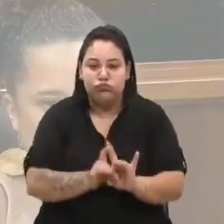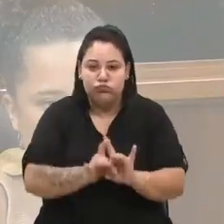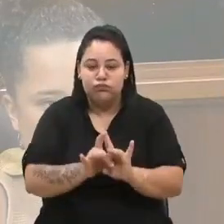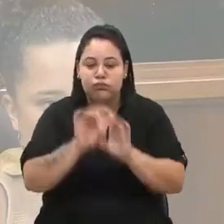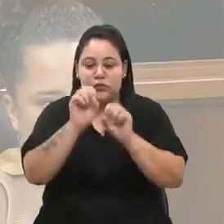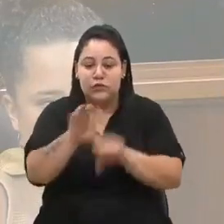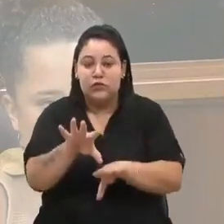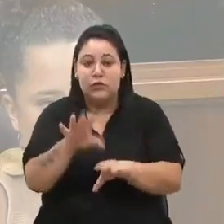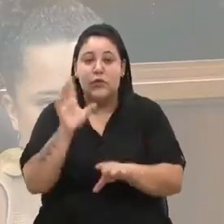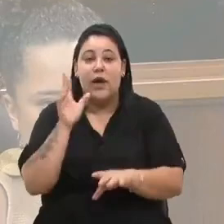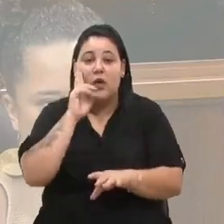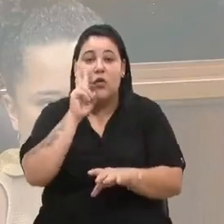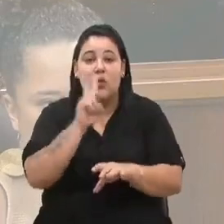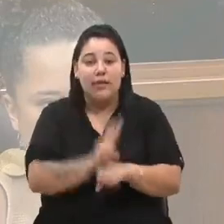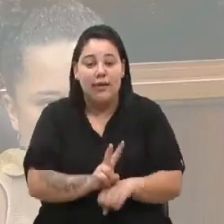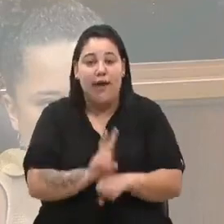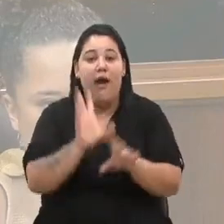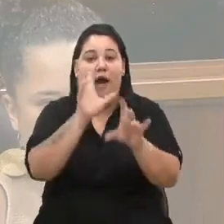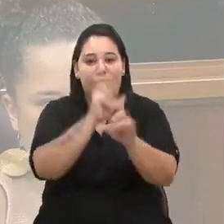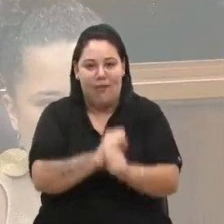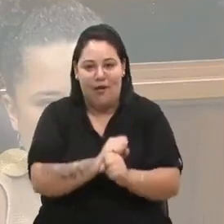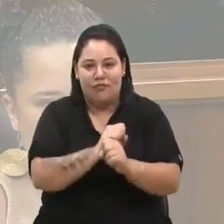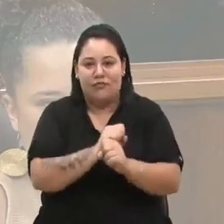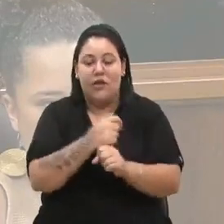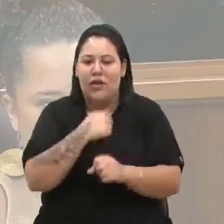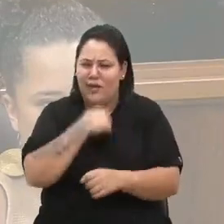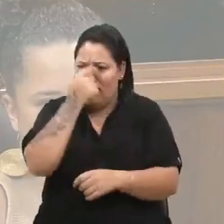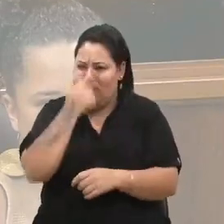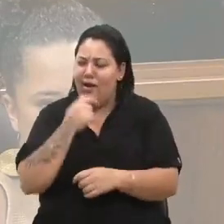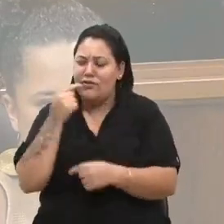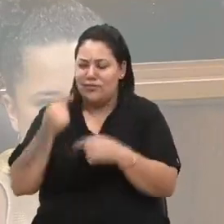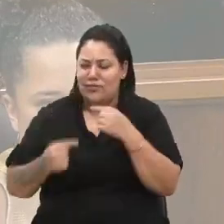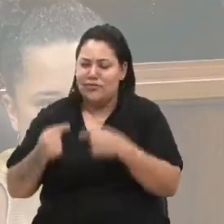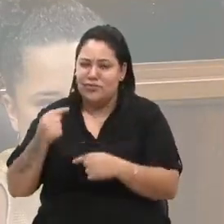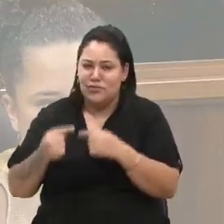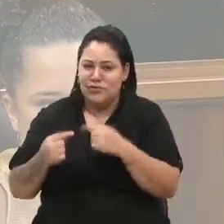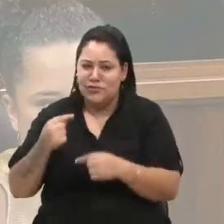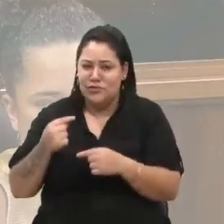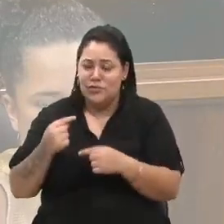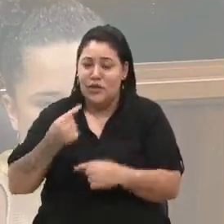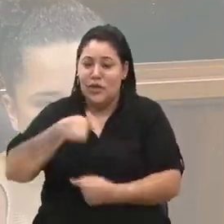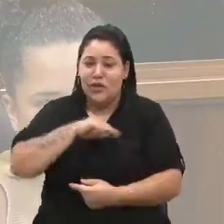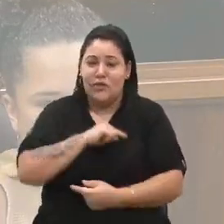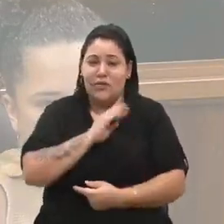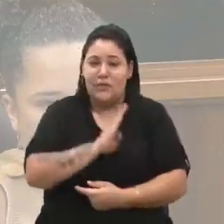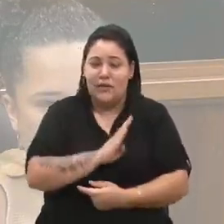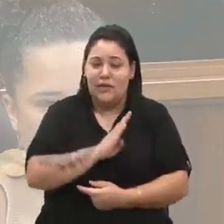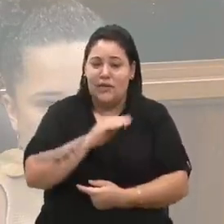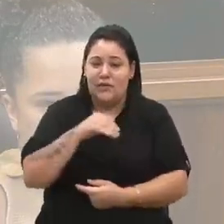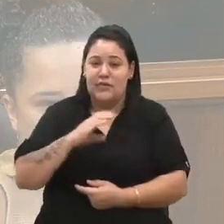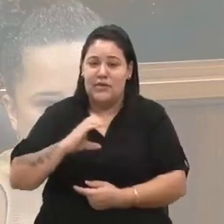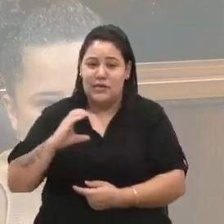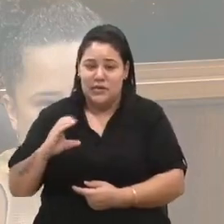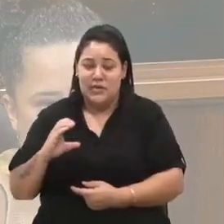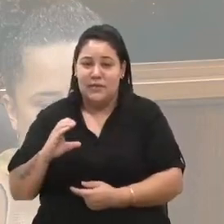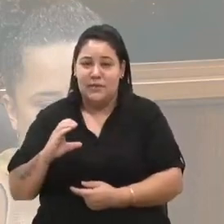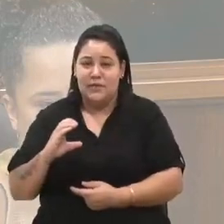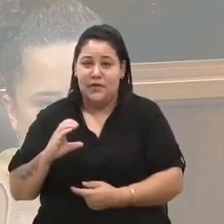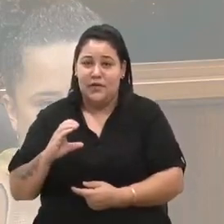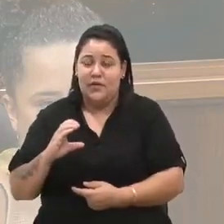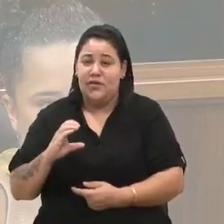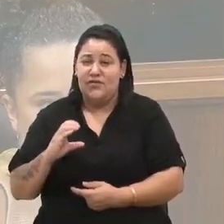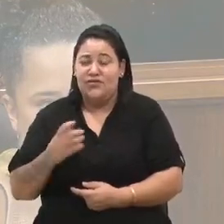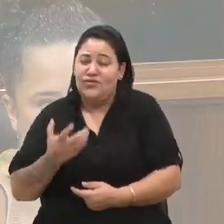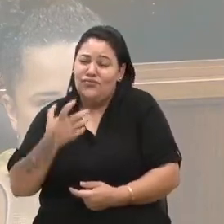proteção animal. E acho que é um debate que a nossa BNCC já traz de forma genérica,